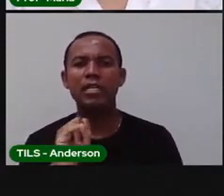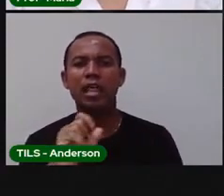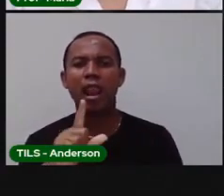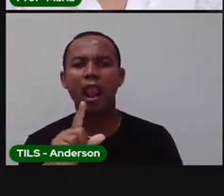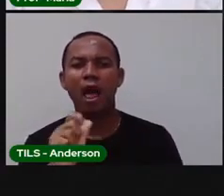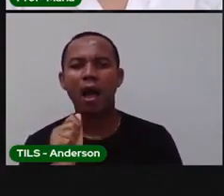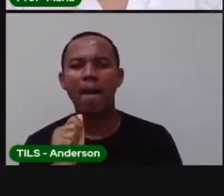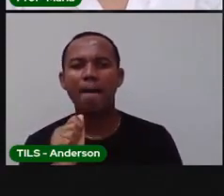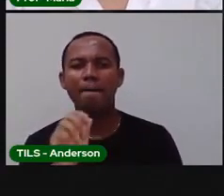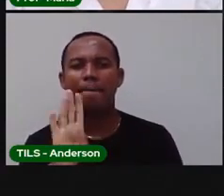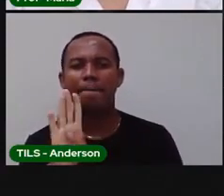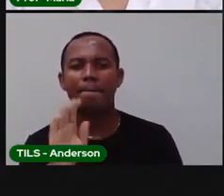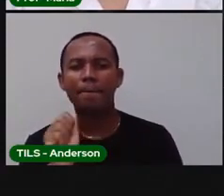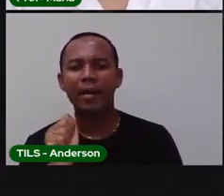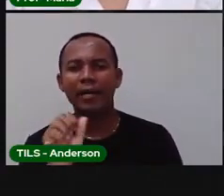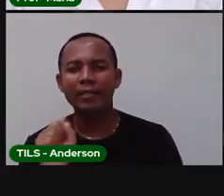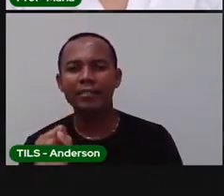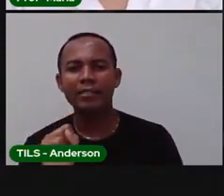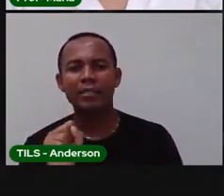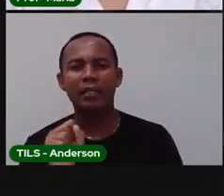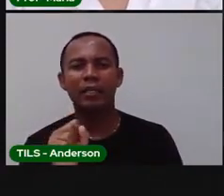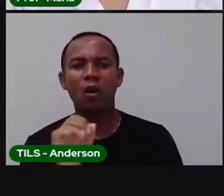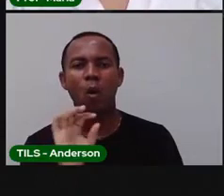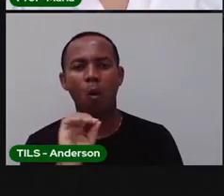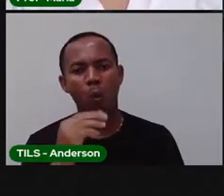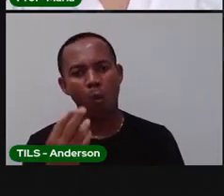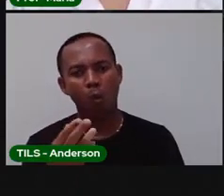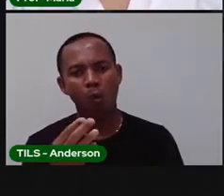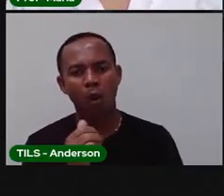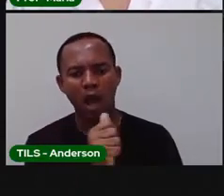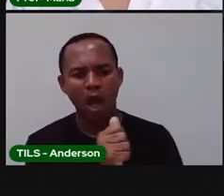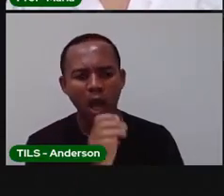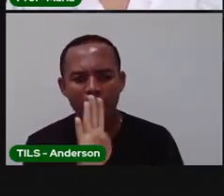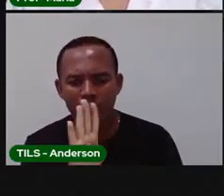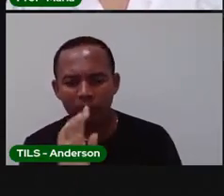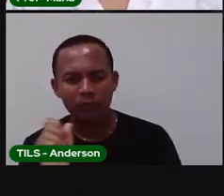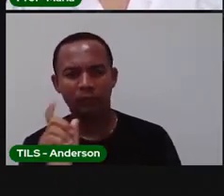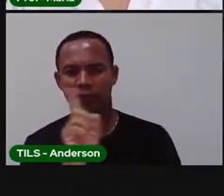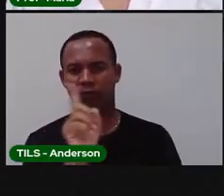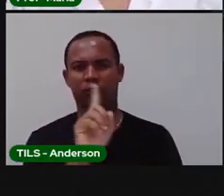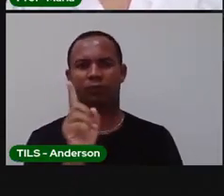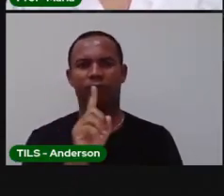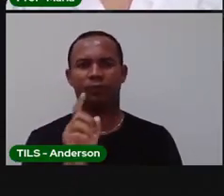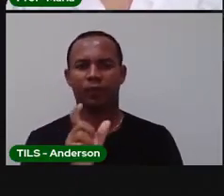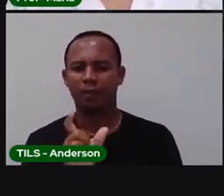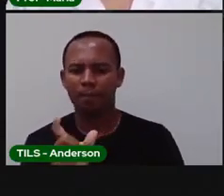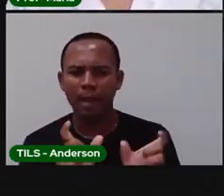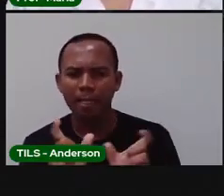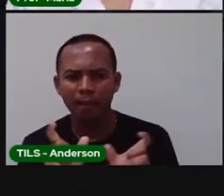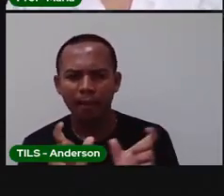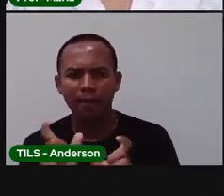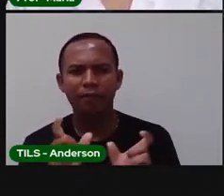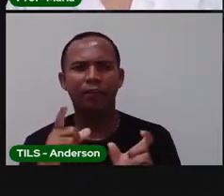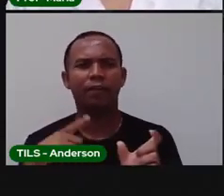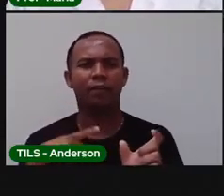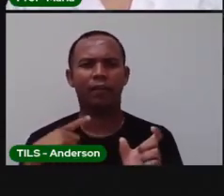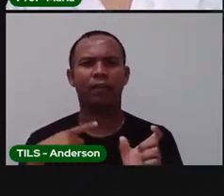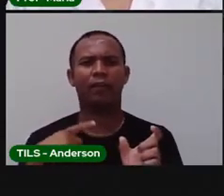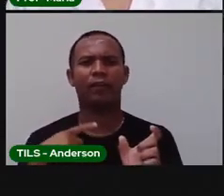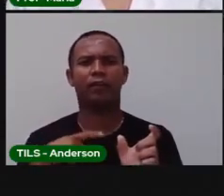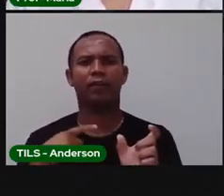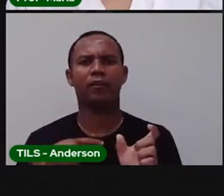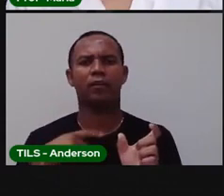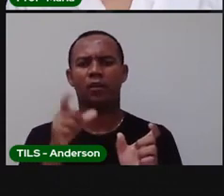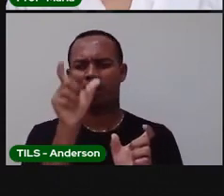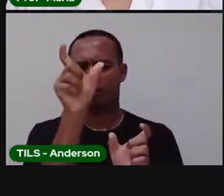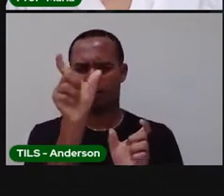letra de cada palavra. As palavras podem receber algumas classificações.